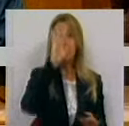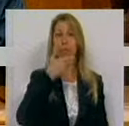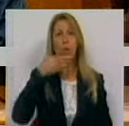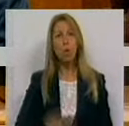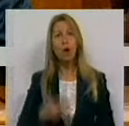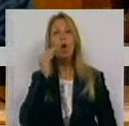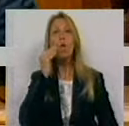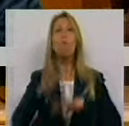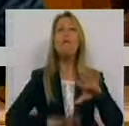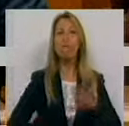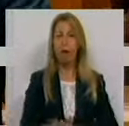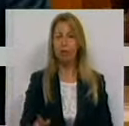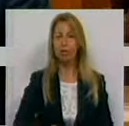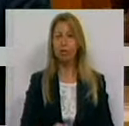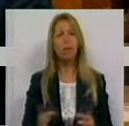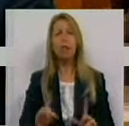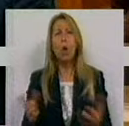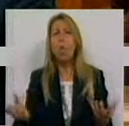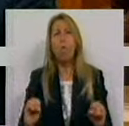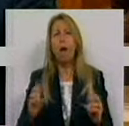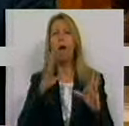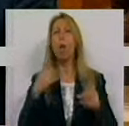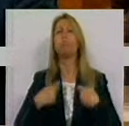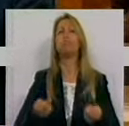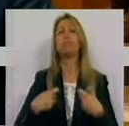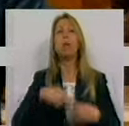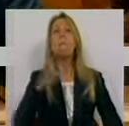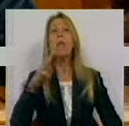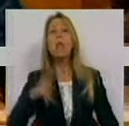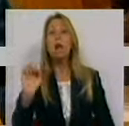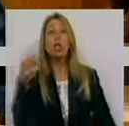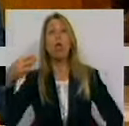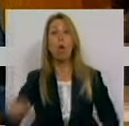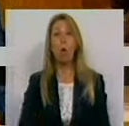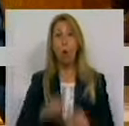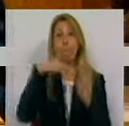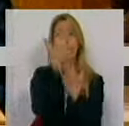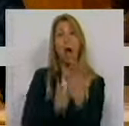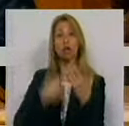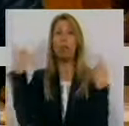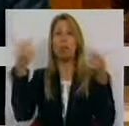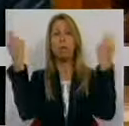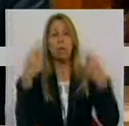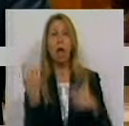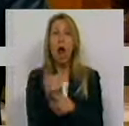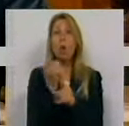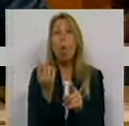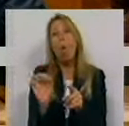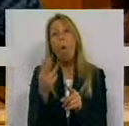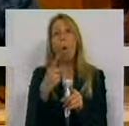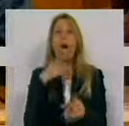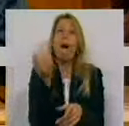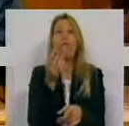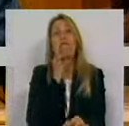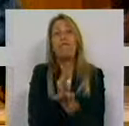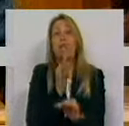fazer. Já não se gastam milhares de euros em páginas de publicidade ou em eventos isolados, que em vez de